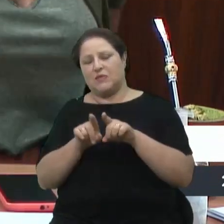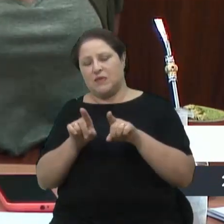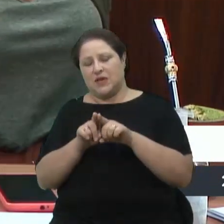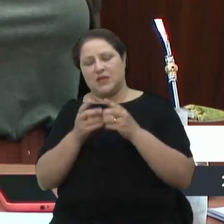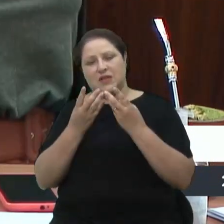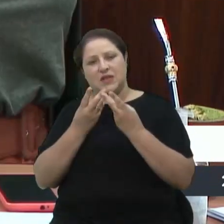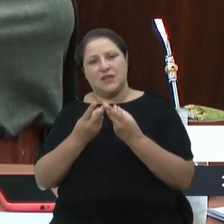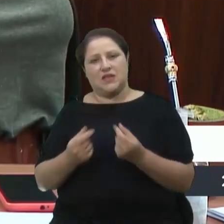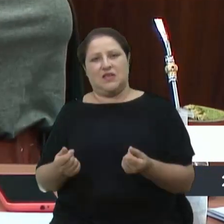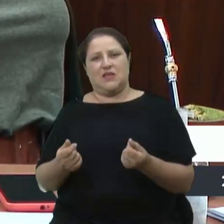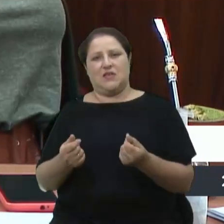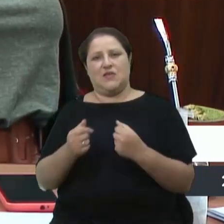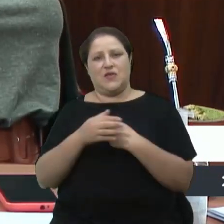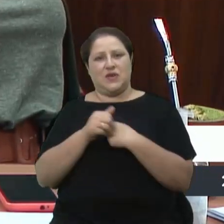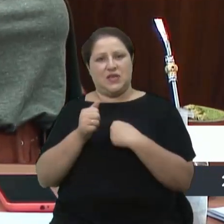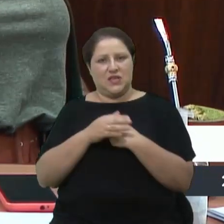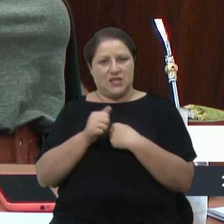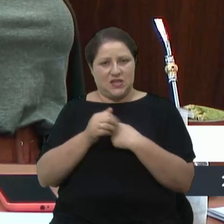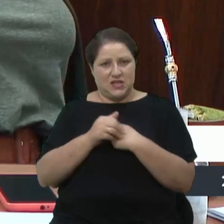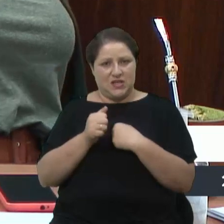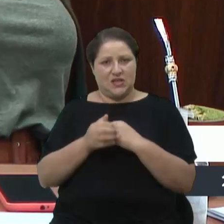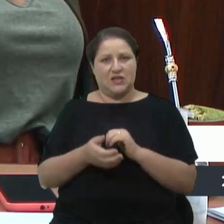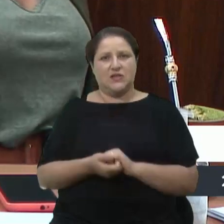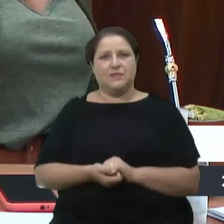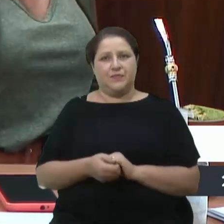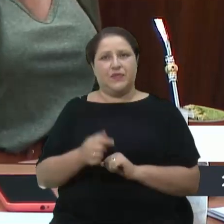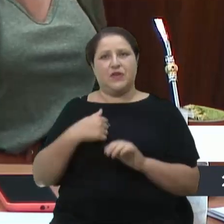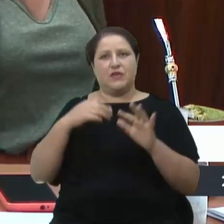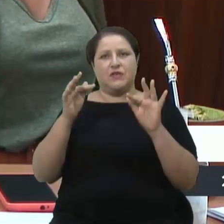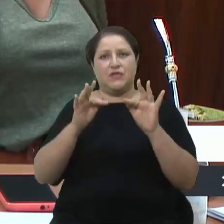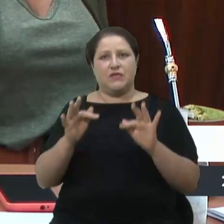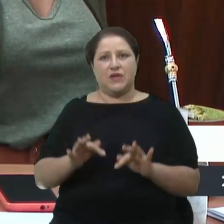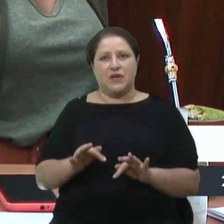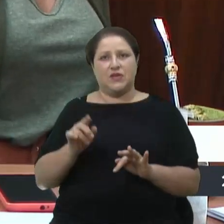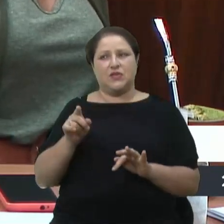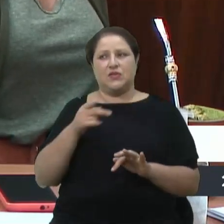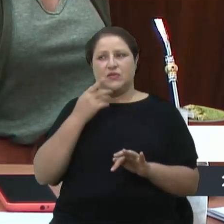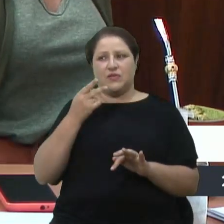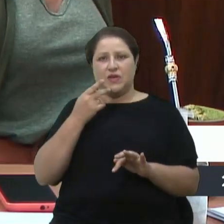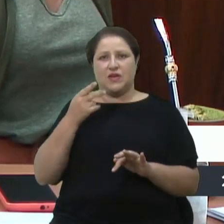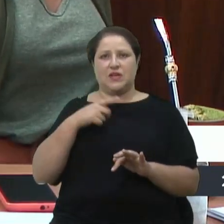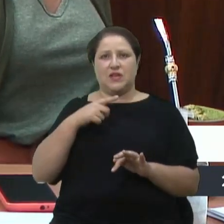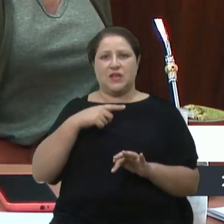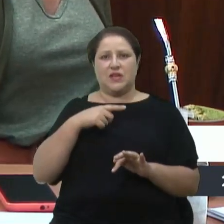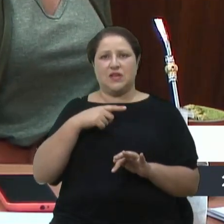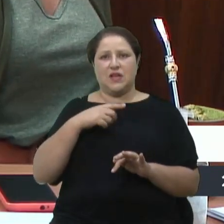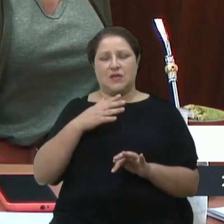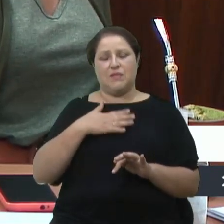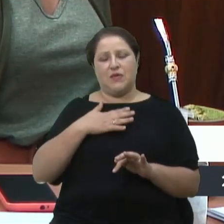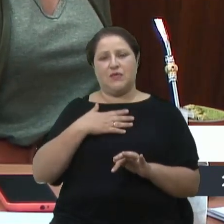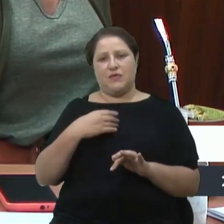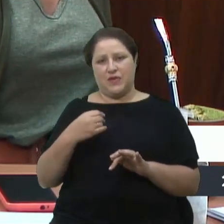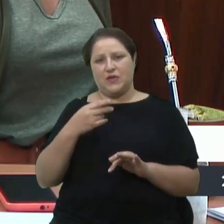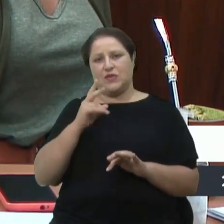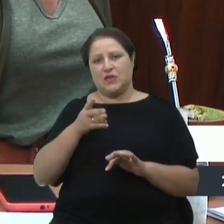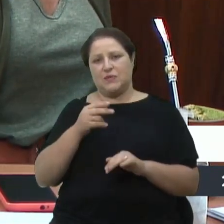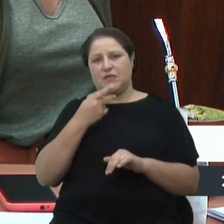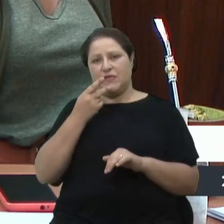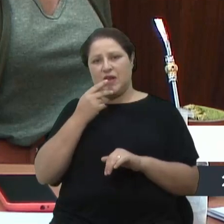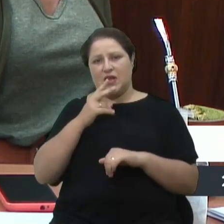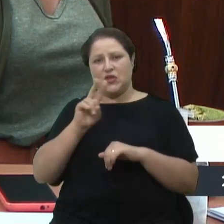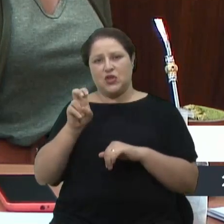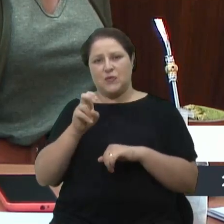sensível, muito querida, e fico feliz pela deferência de o senhor ter citado o Miguel, sempre falar com muito carinho das crianças,